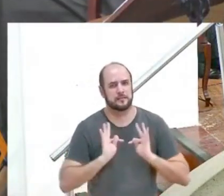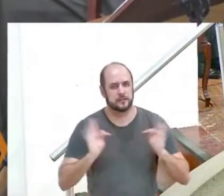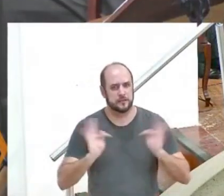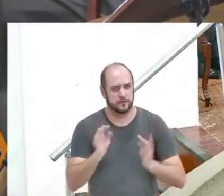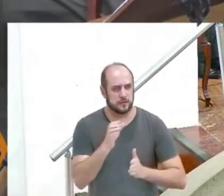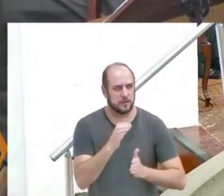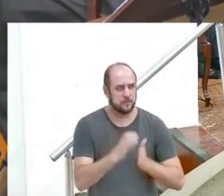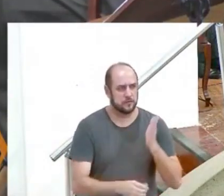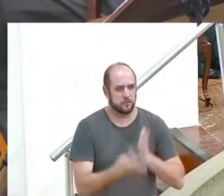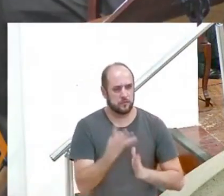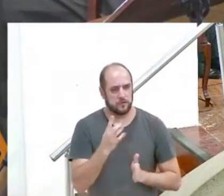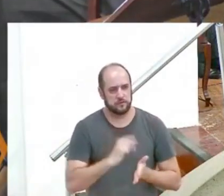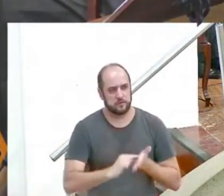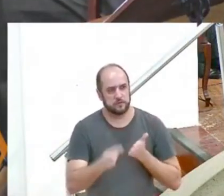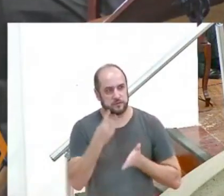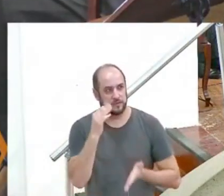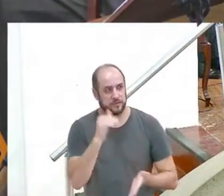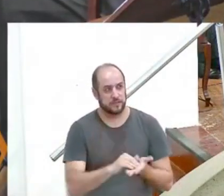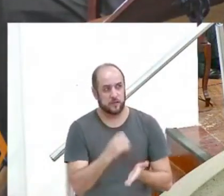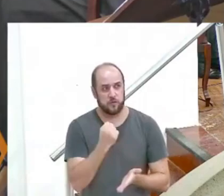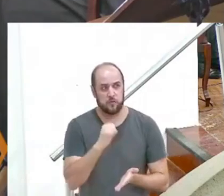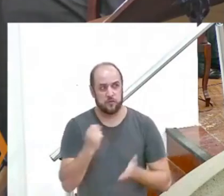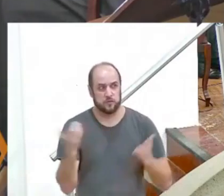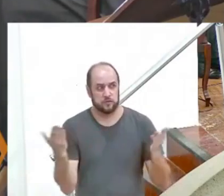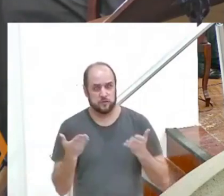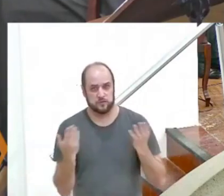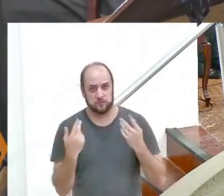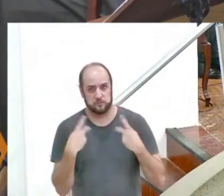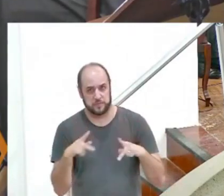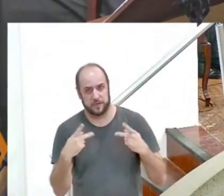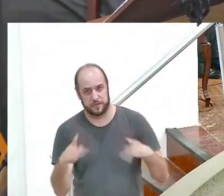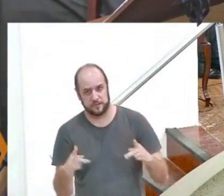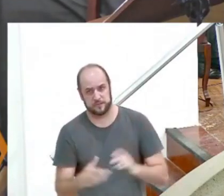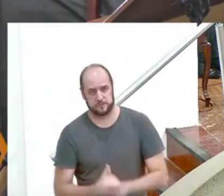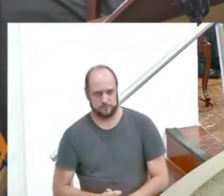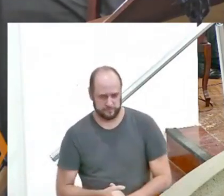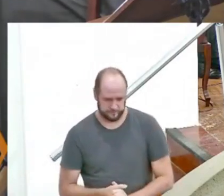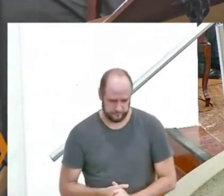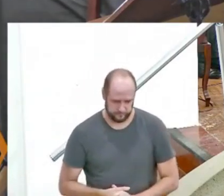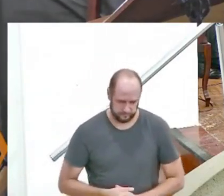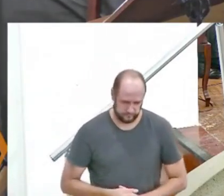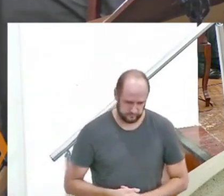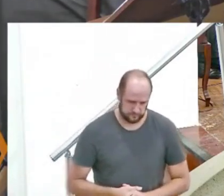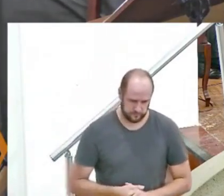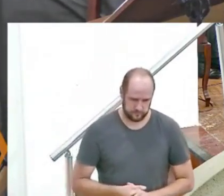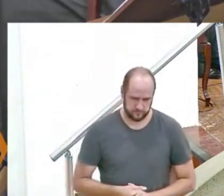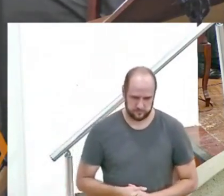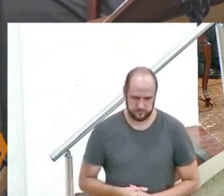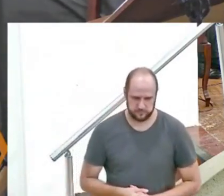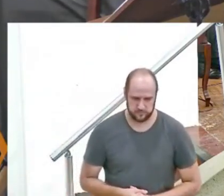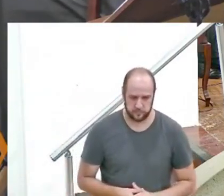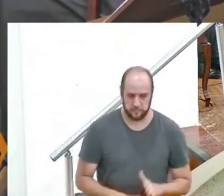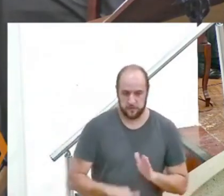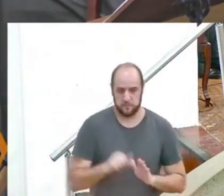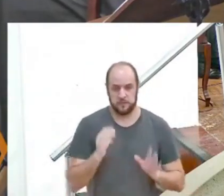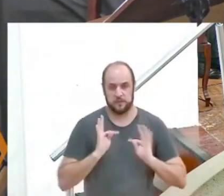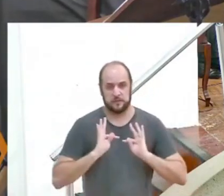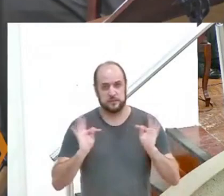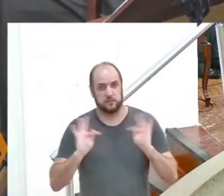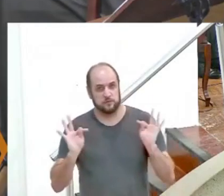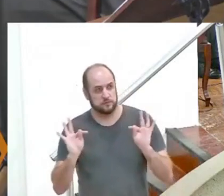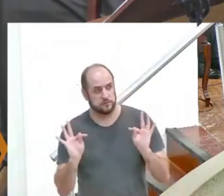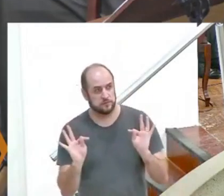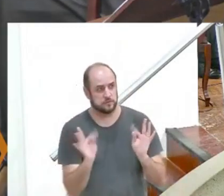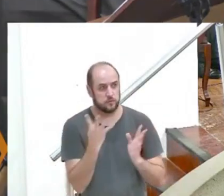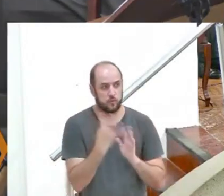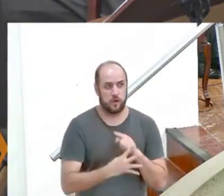do verso 3 ao verso 8 será a exposição desta noite, 1ª Tessalonicenses 4,